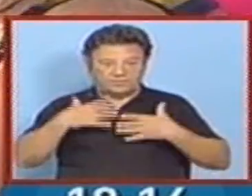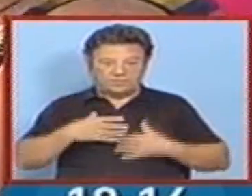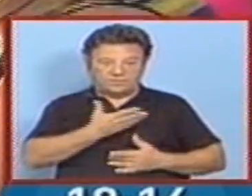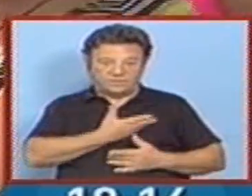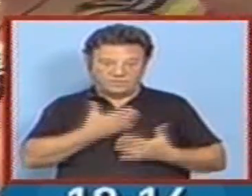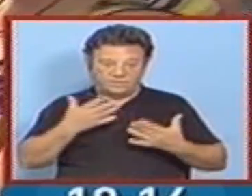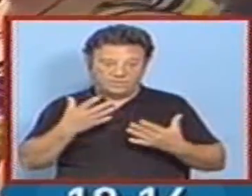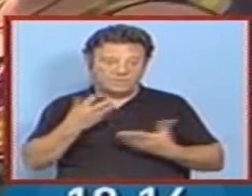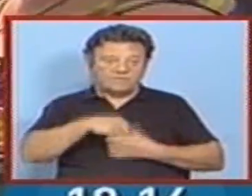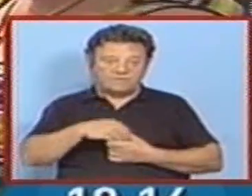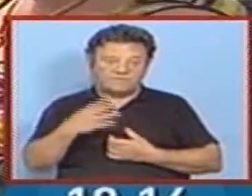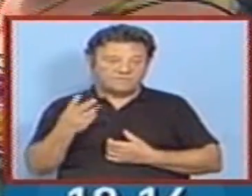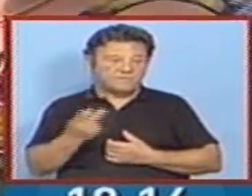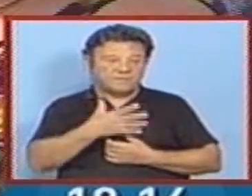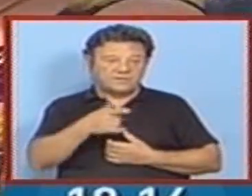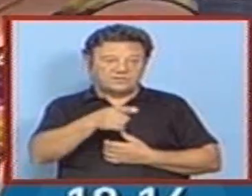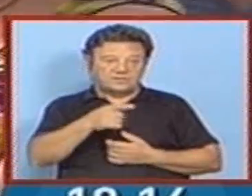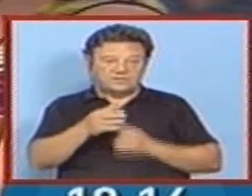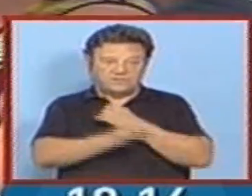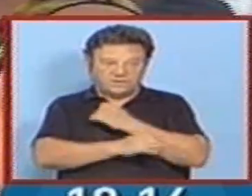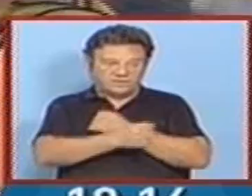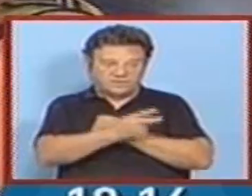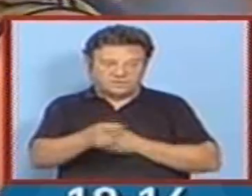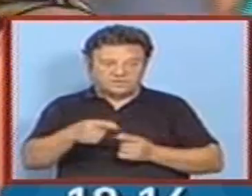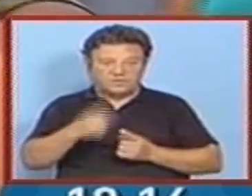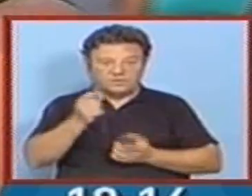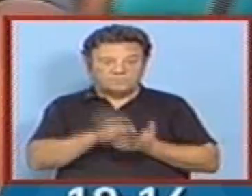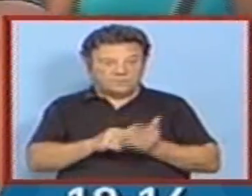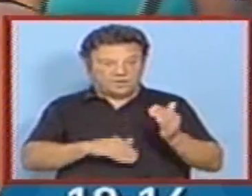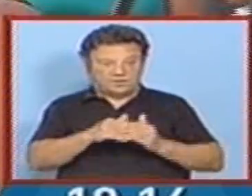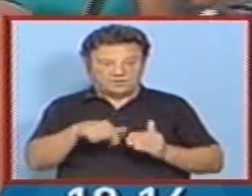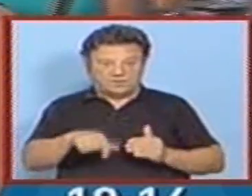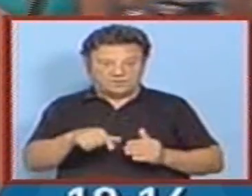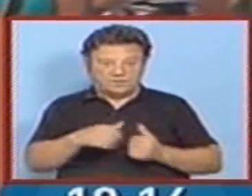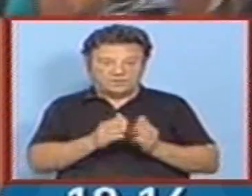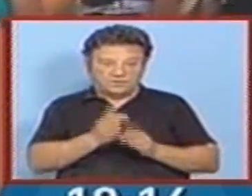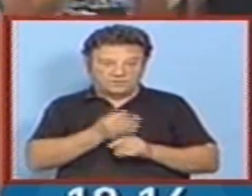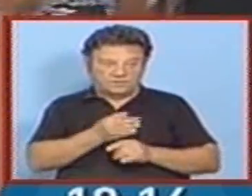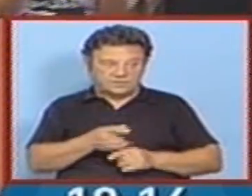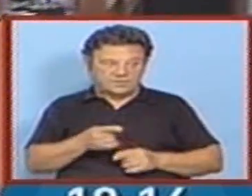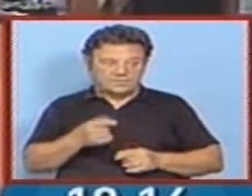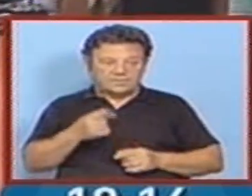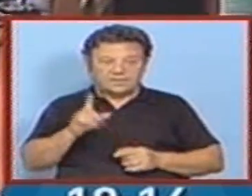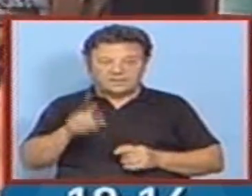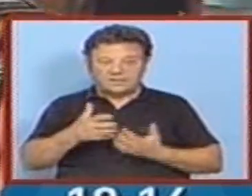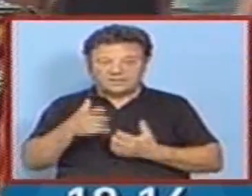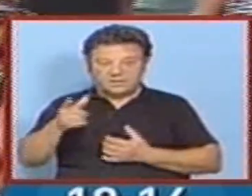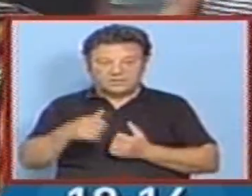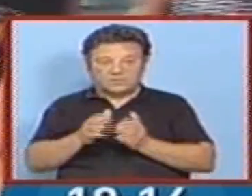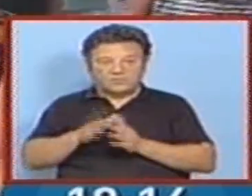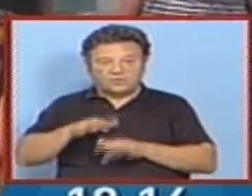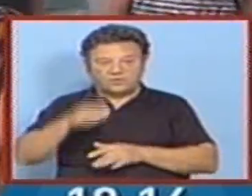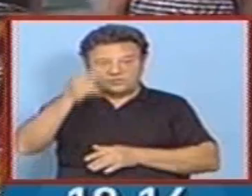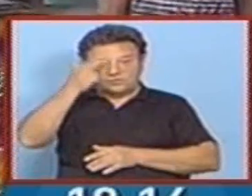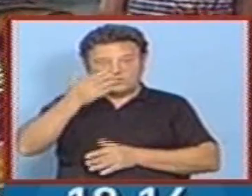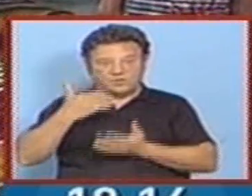freguesias, é um dos pontos altos destas festas. Destaco também o cortejo histórico, que decorre no domingo, Ponto